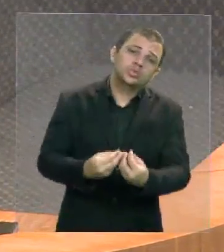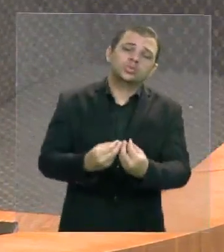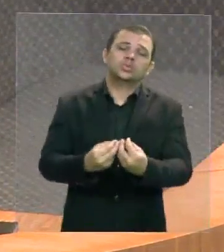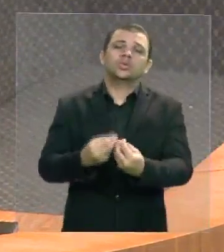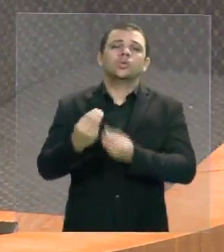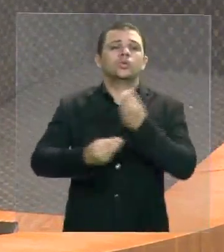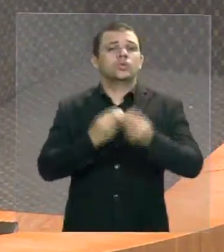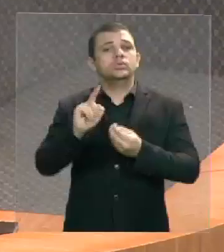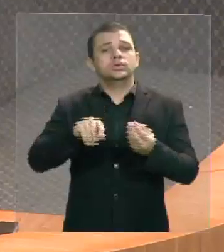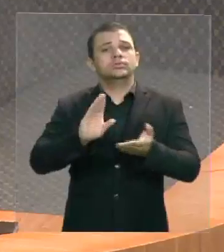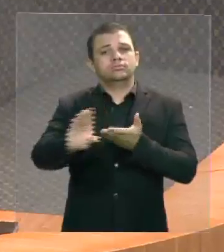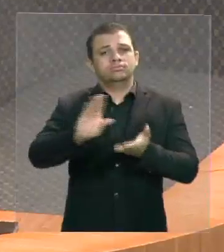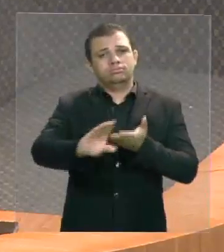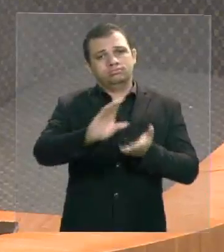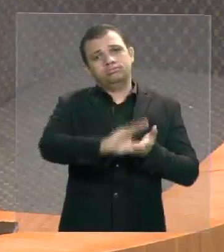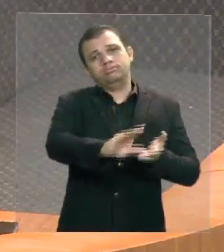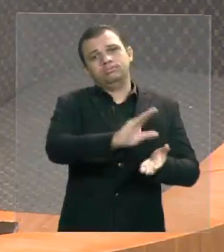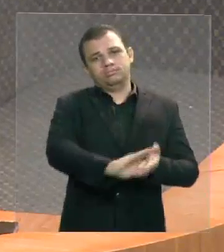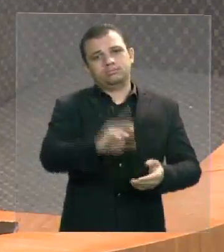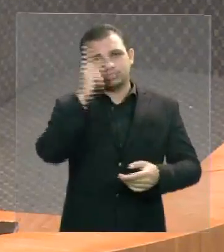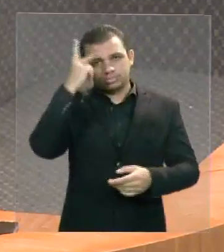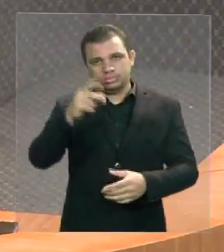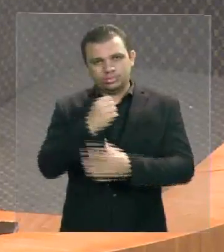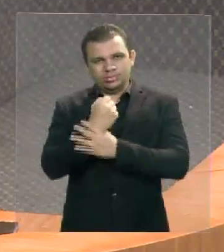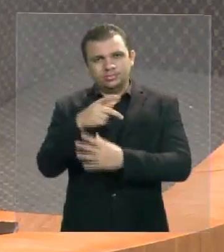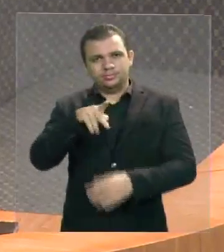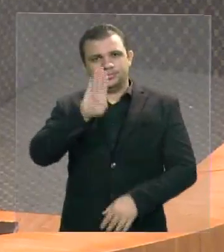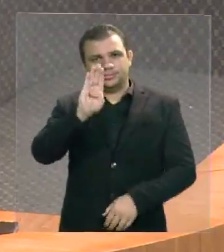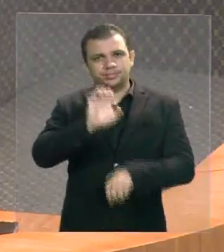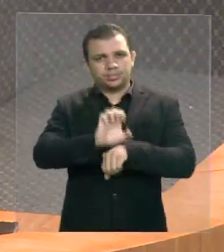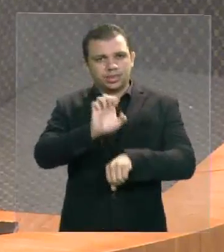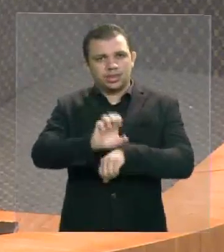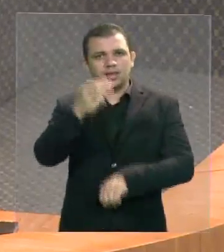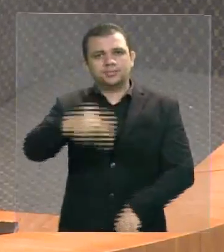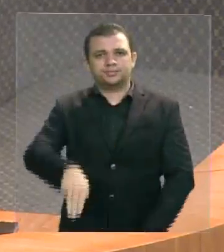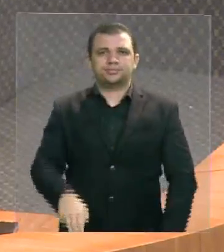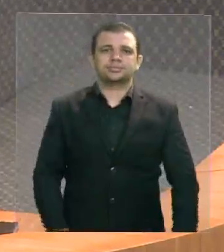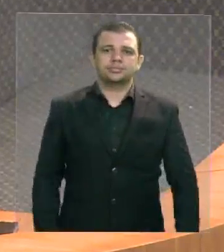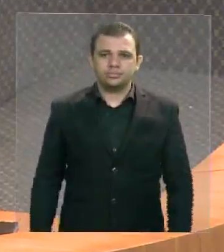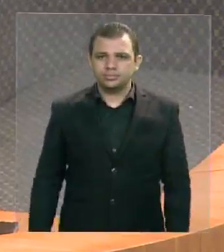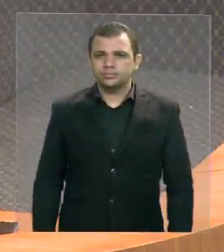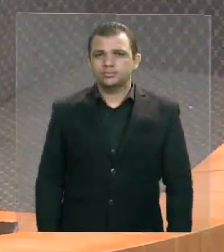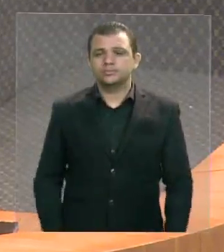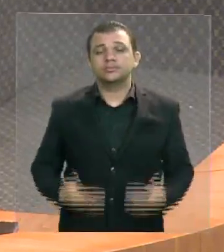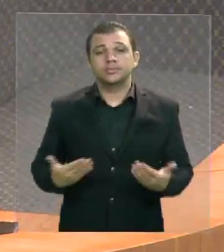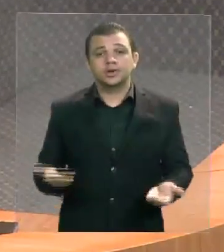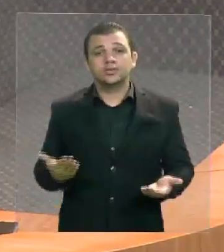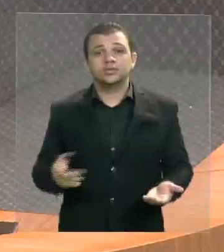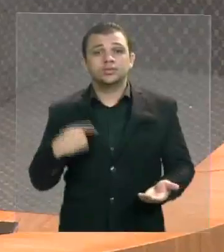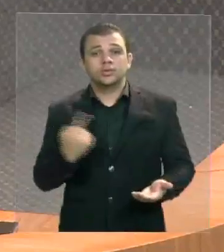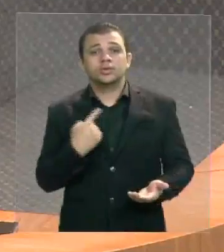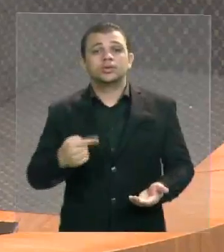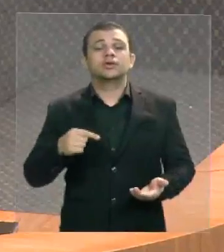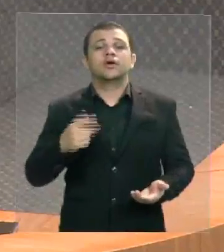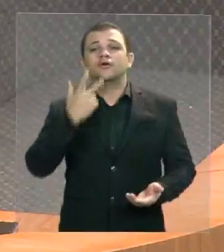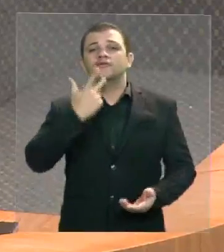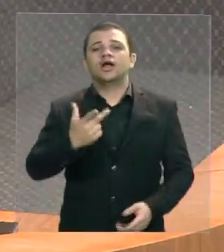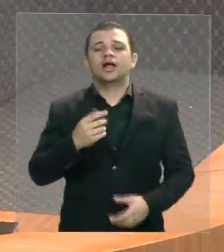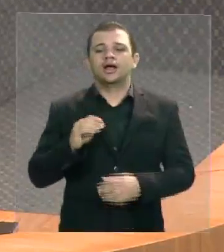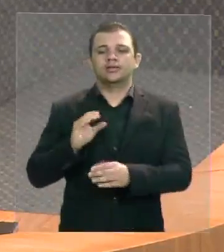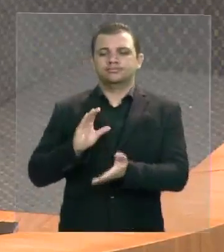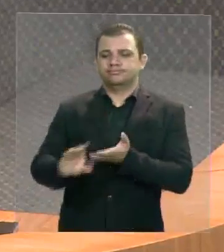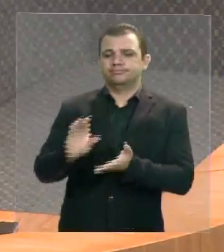todo esse investimento que está sendo feito na segurança pública do nosso Estado não vamos aqui dizer que o investimento da segurança